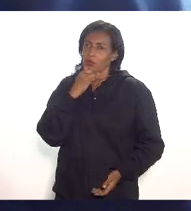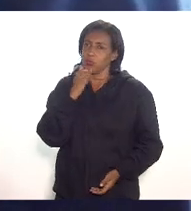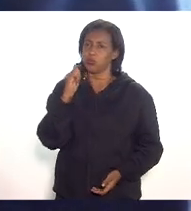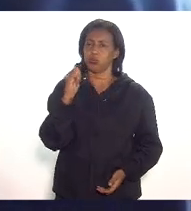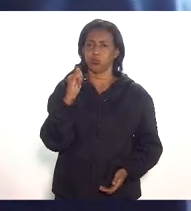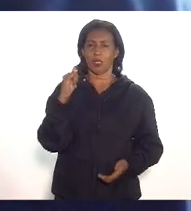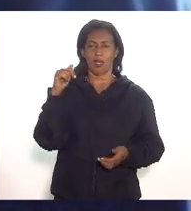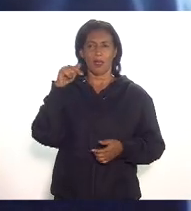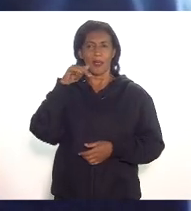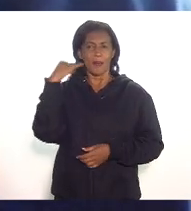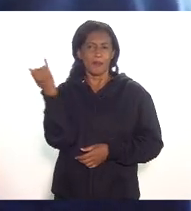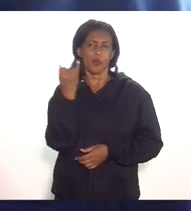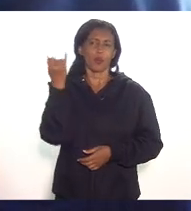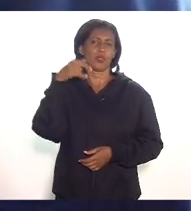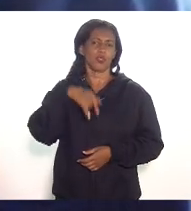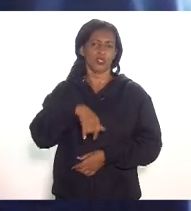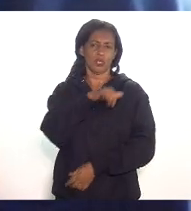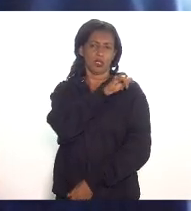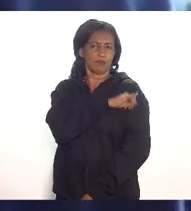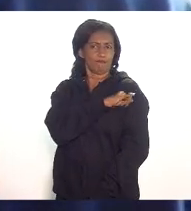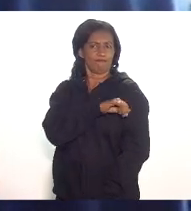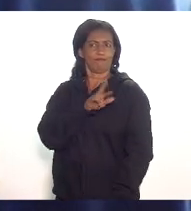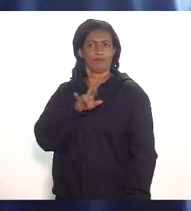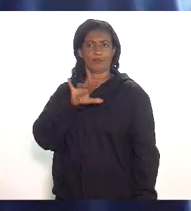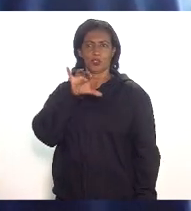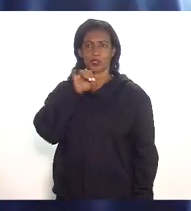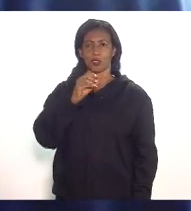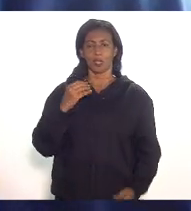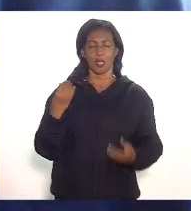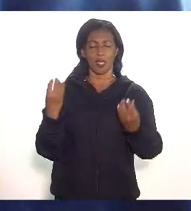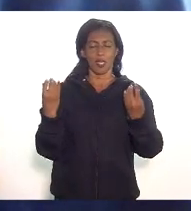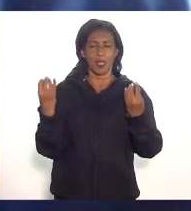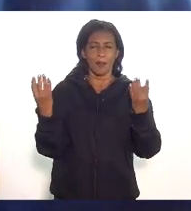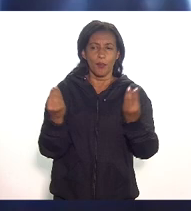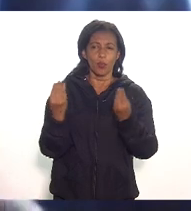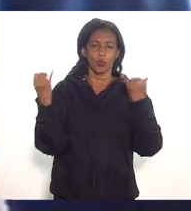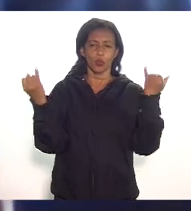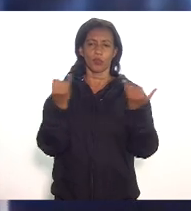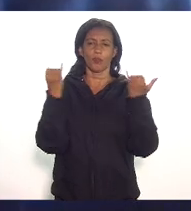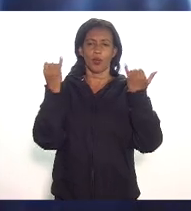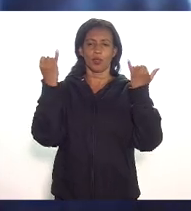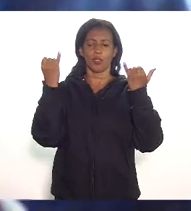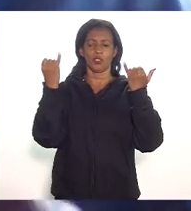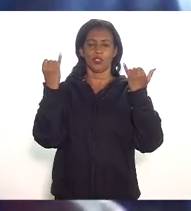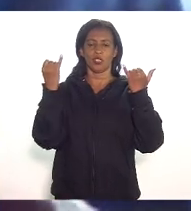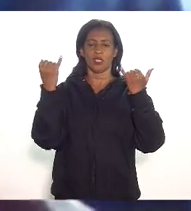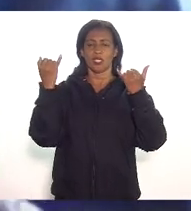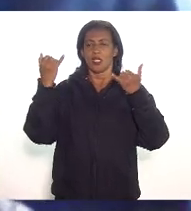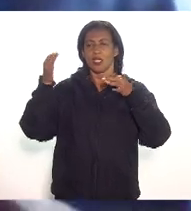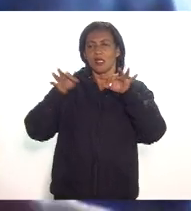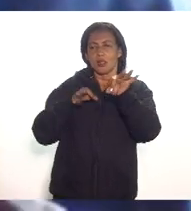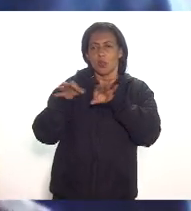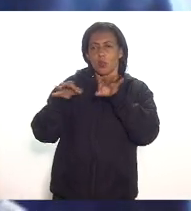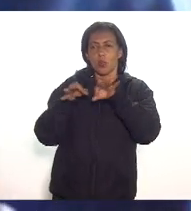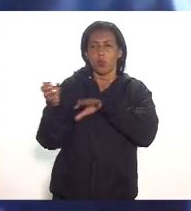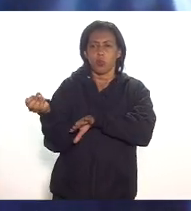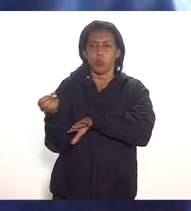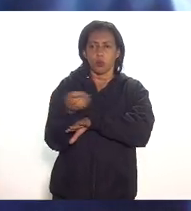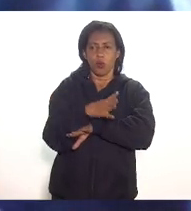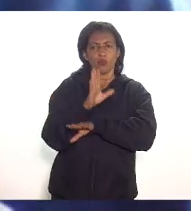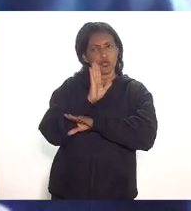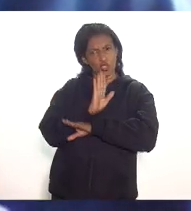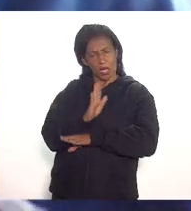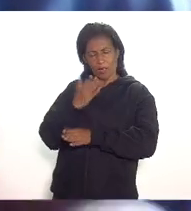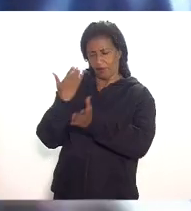sistema elétrico aqui no Rio de Janeiro então é muito importante esclarecer o que seriam esses novos projetos já que vão ser feitos estudos